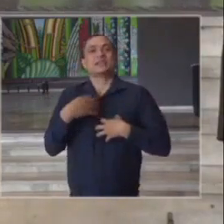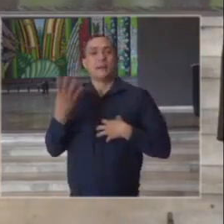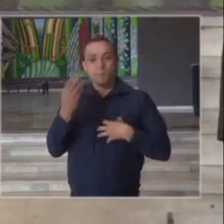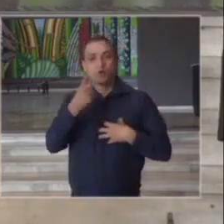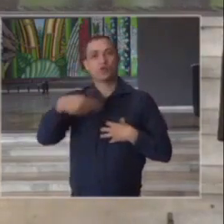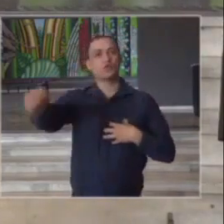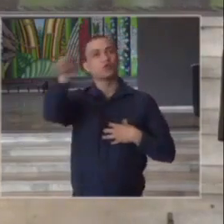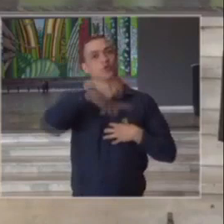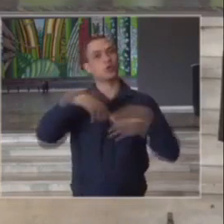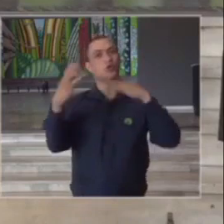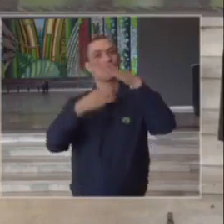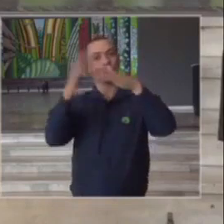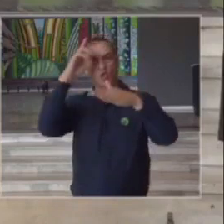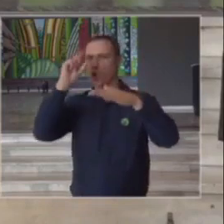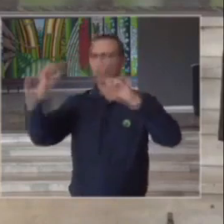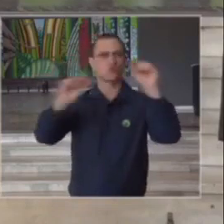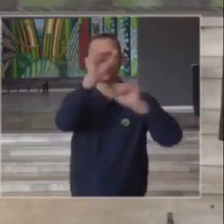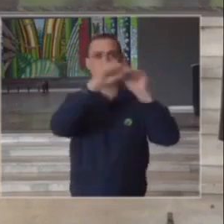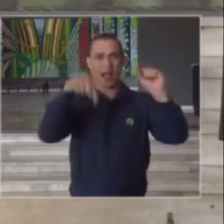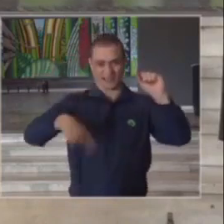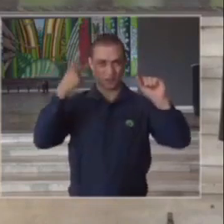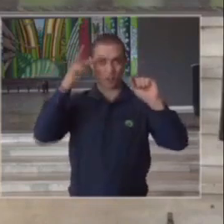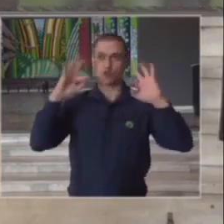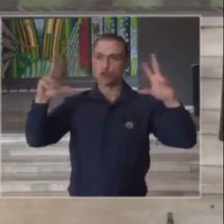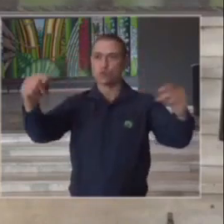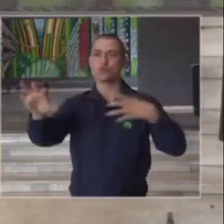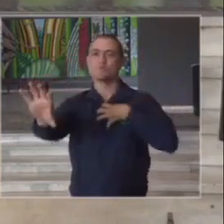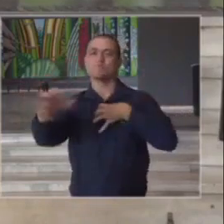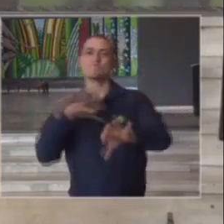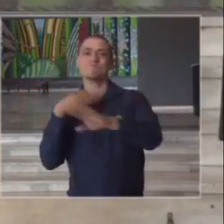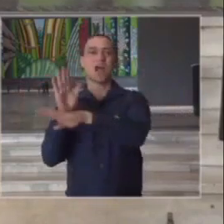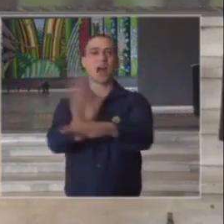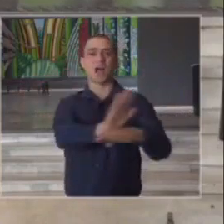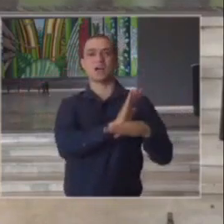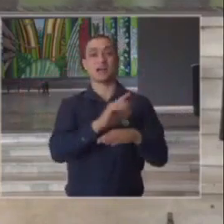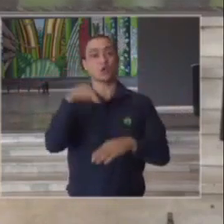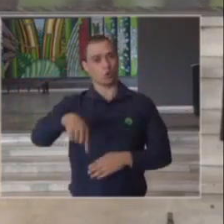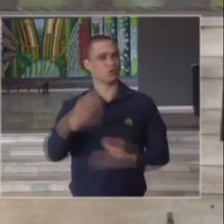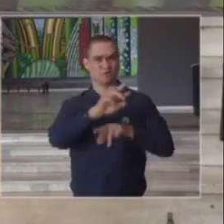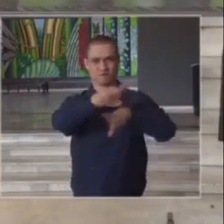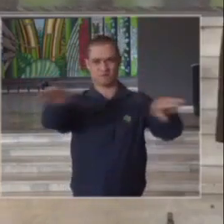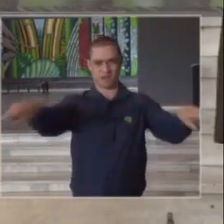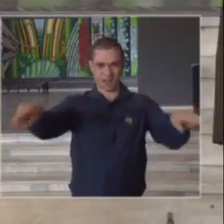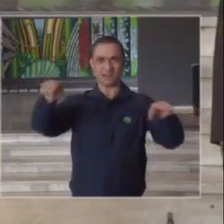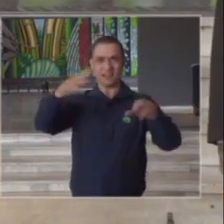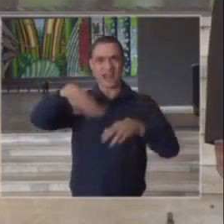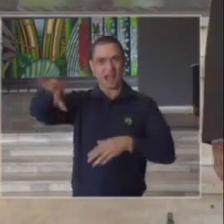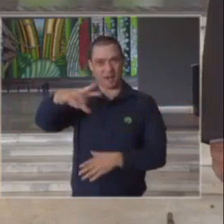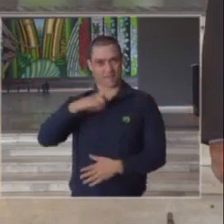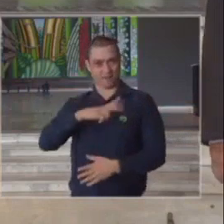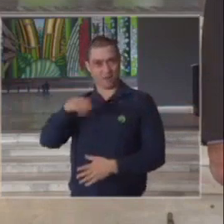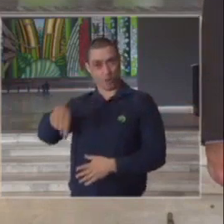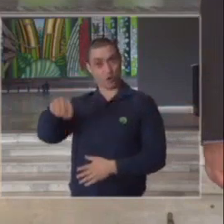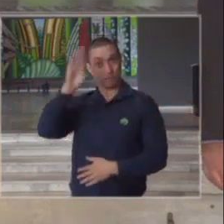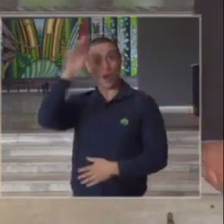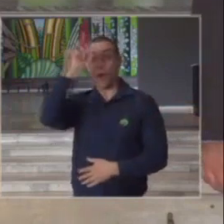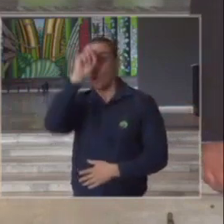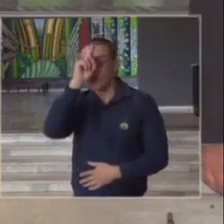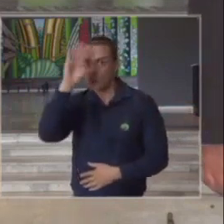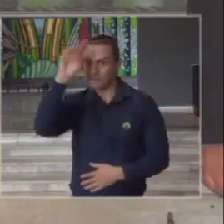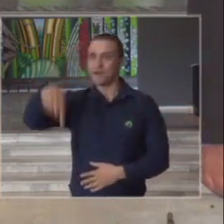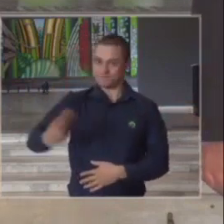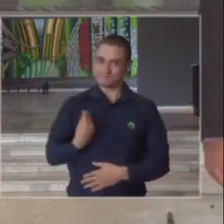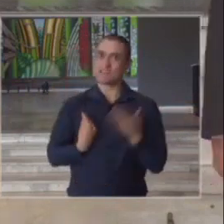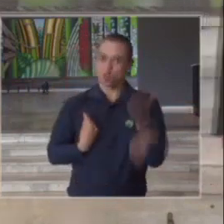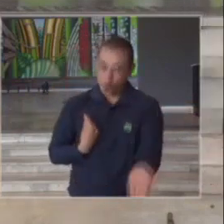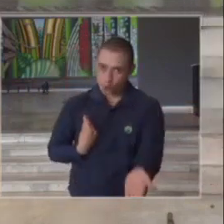corrente solidária que fizemos aqui em São Paulo e hoje temos aqui vários representantes do setor privado principalmente dos hospitais